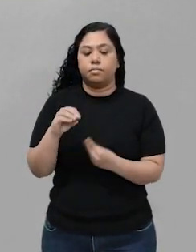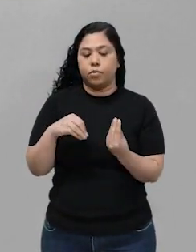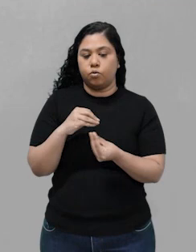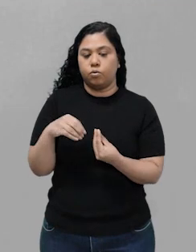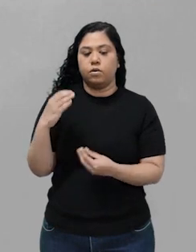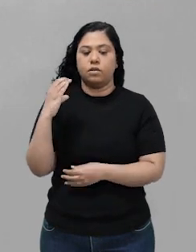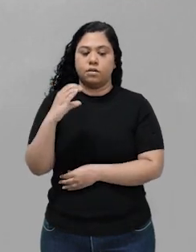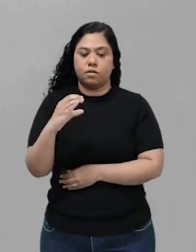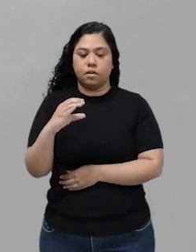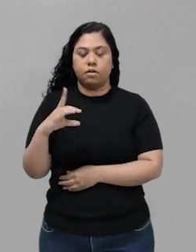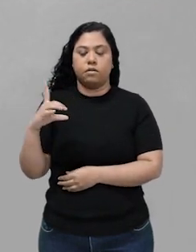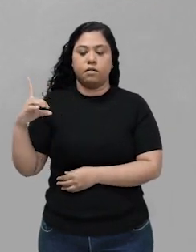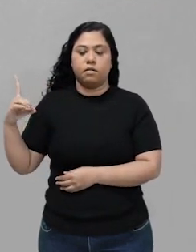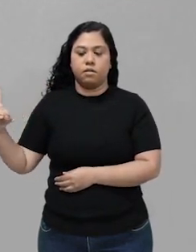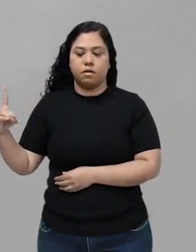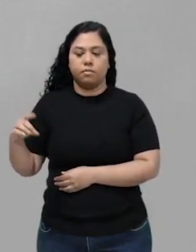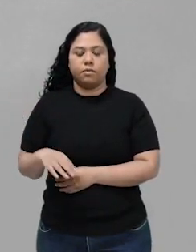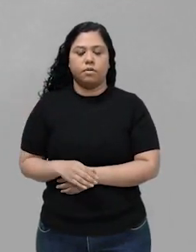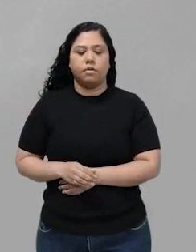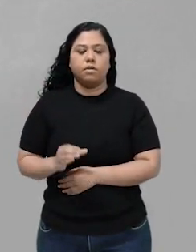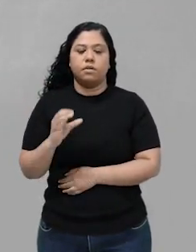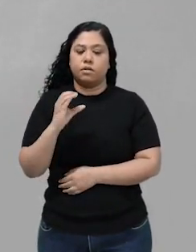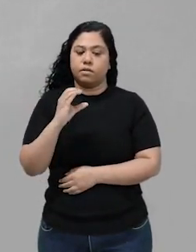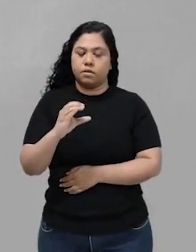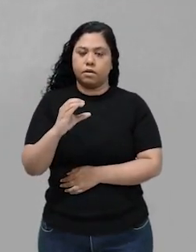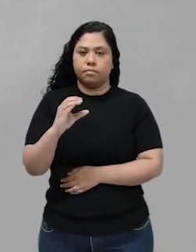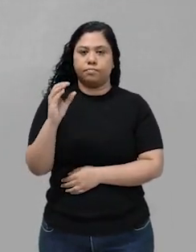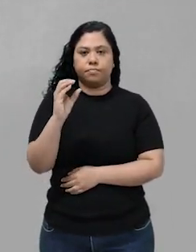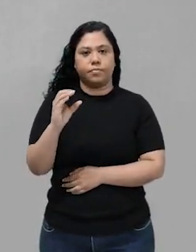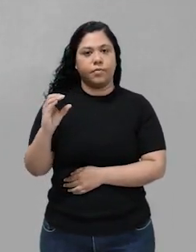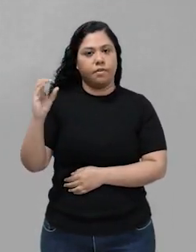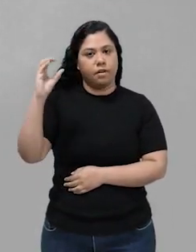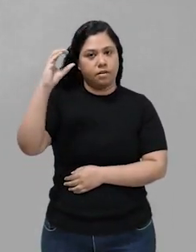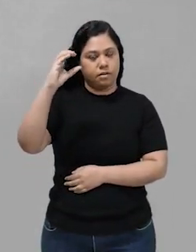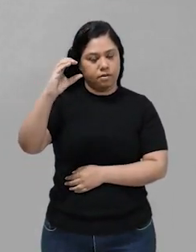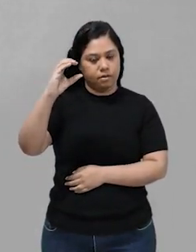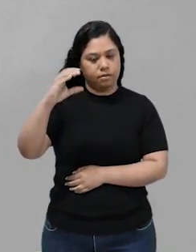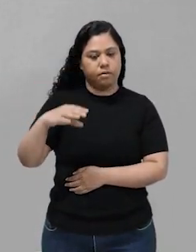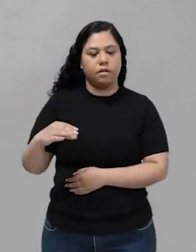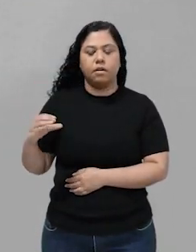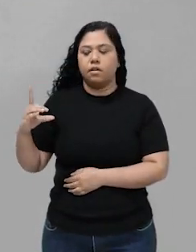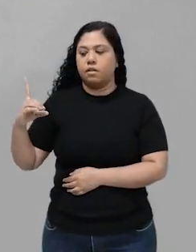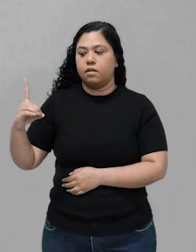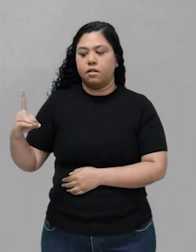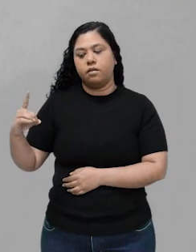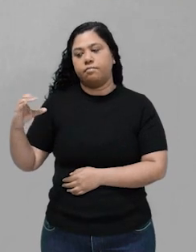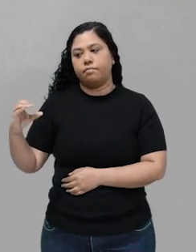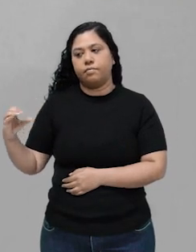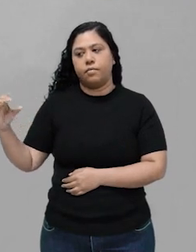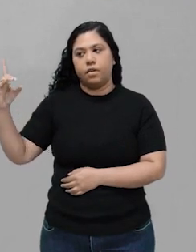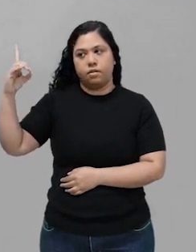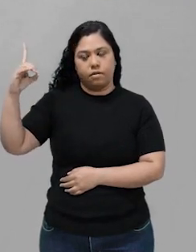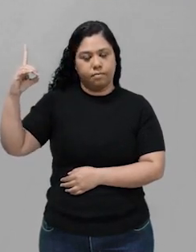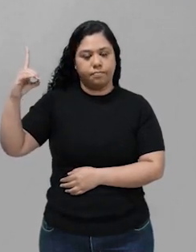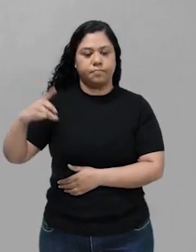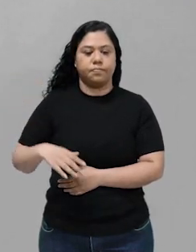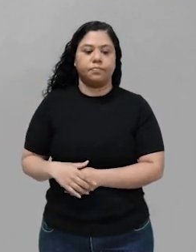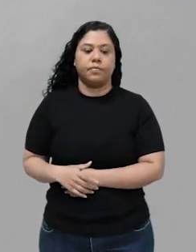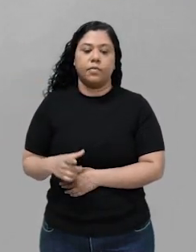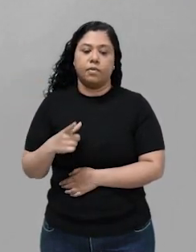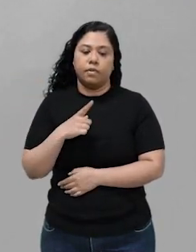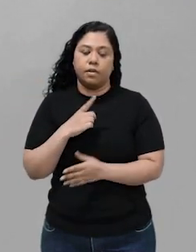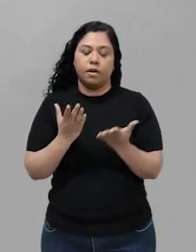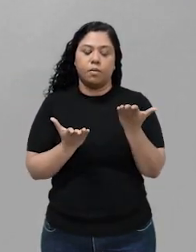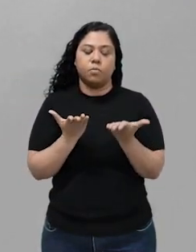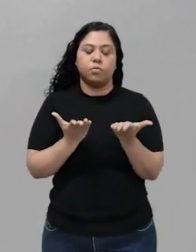C e D. Cada um elevado ao seu coeficiente estequiométrico, Czinho e Dzinho. O que nós temos no